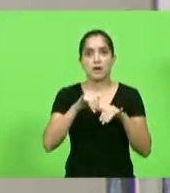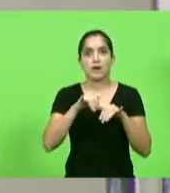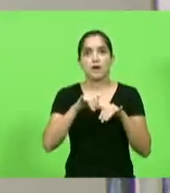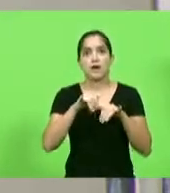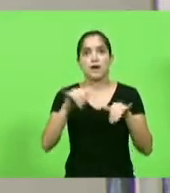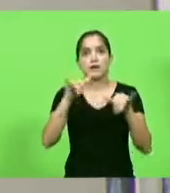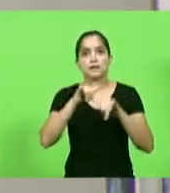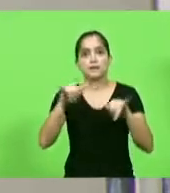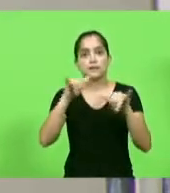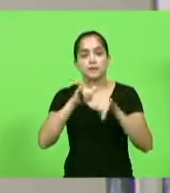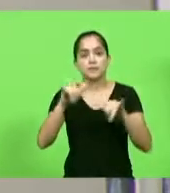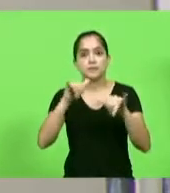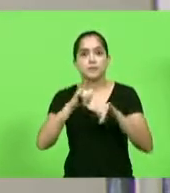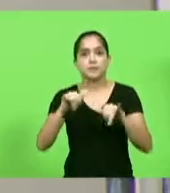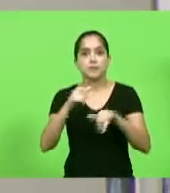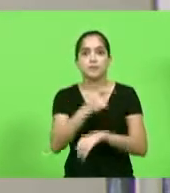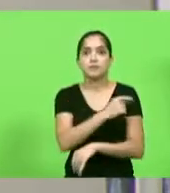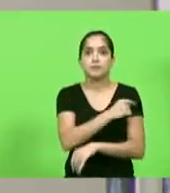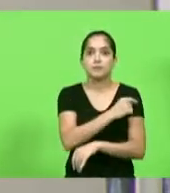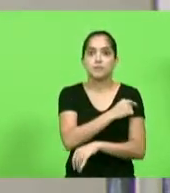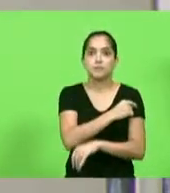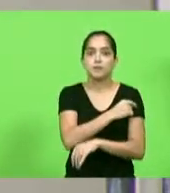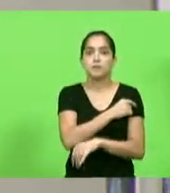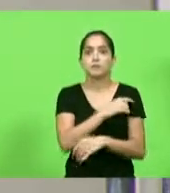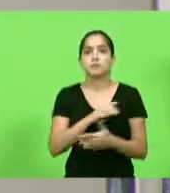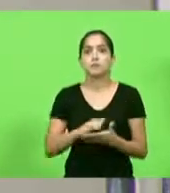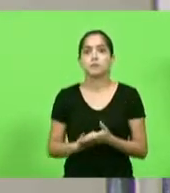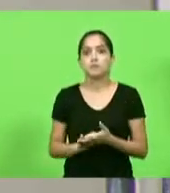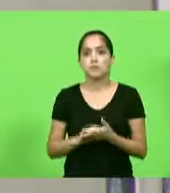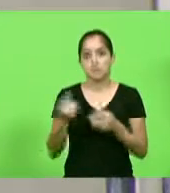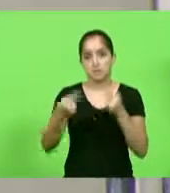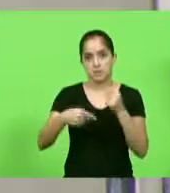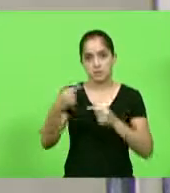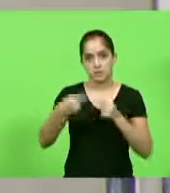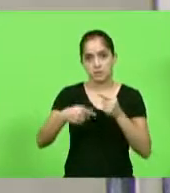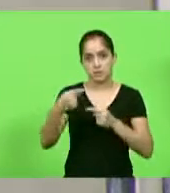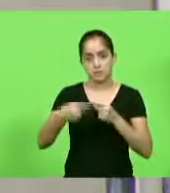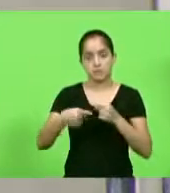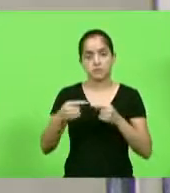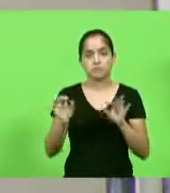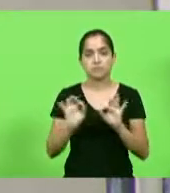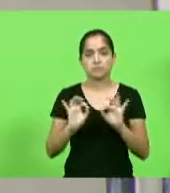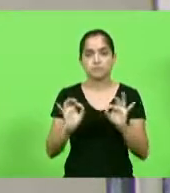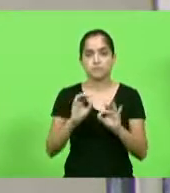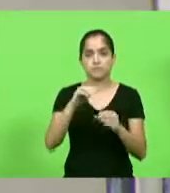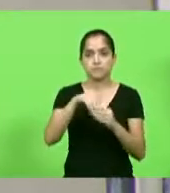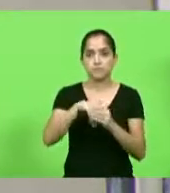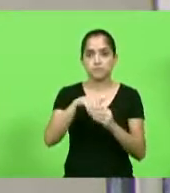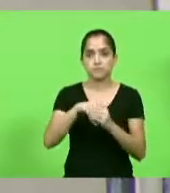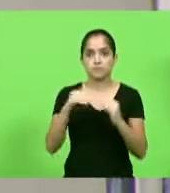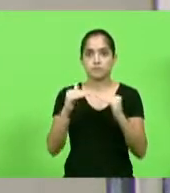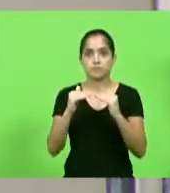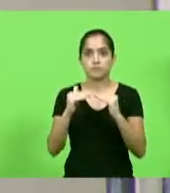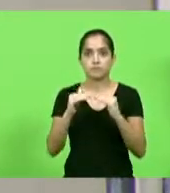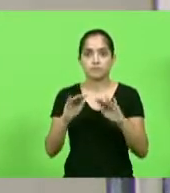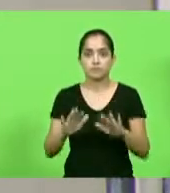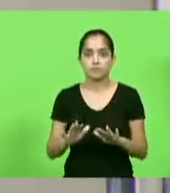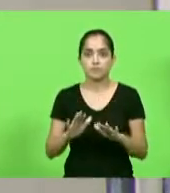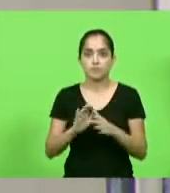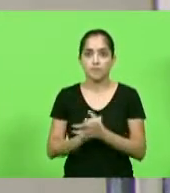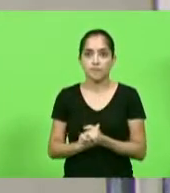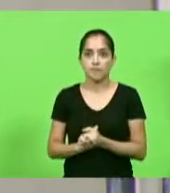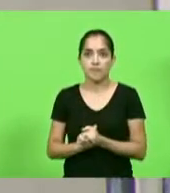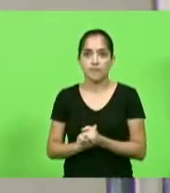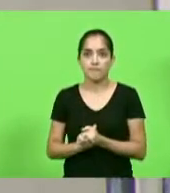Vida, Pão, Vacina e Educação. Em discussão, não havendo quem queira discutir, em votação, deputados que aprovam